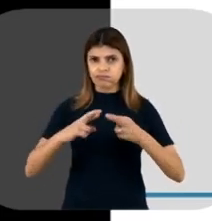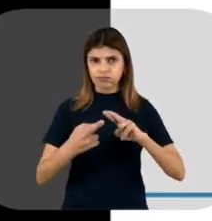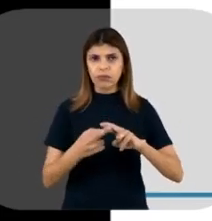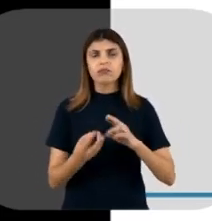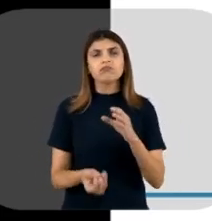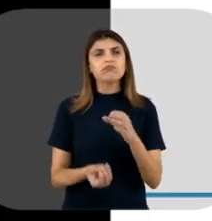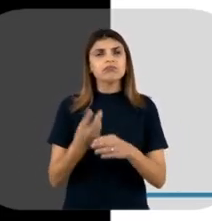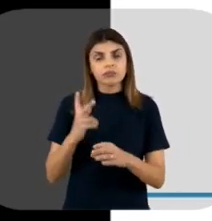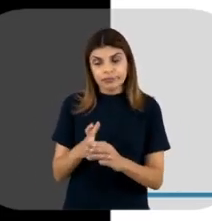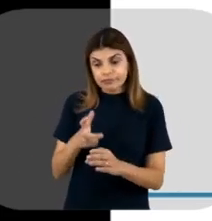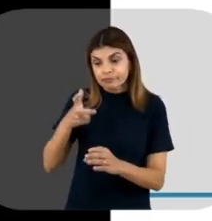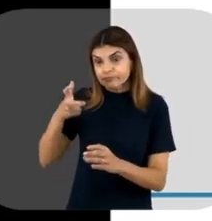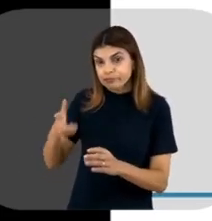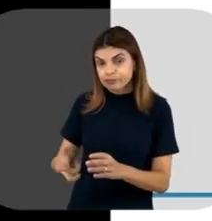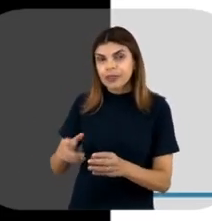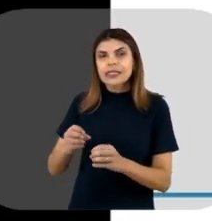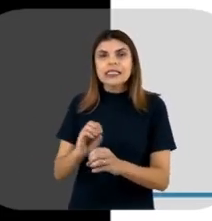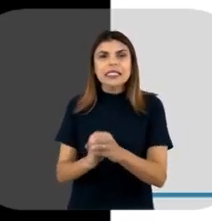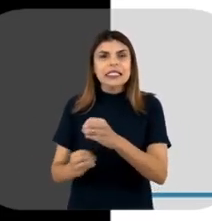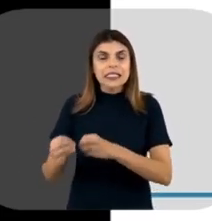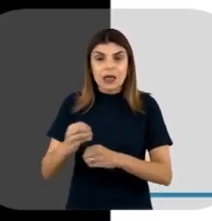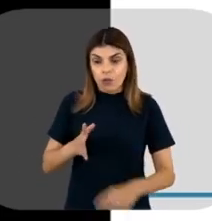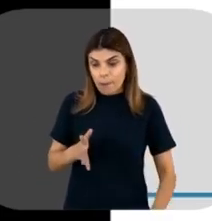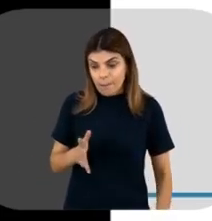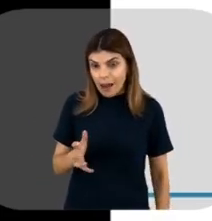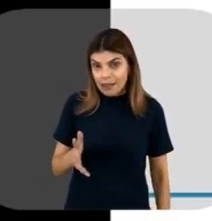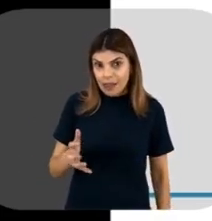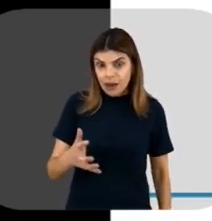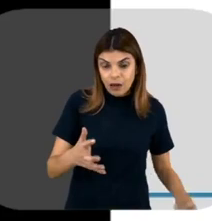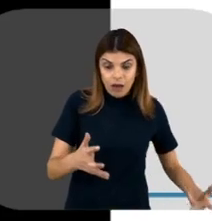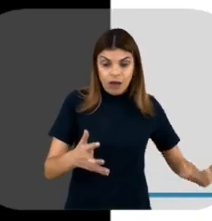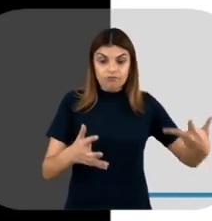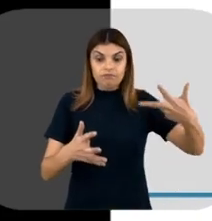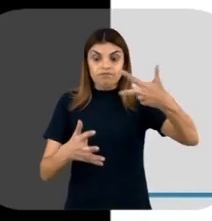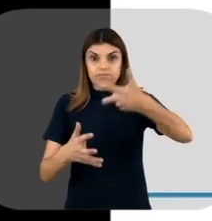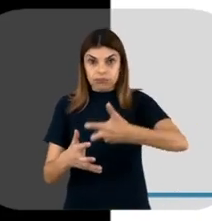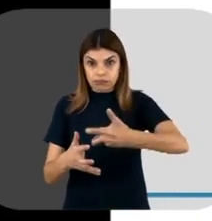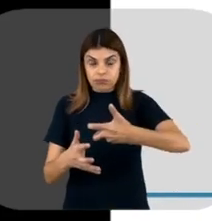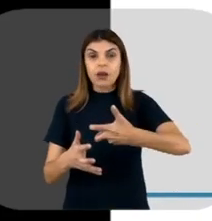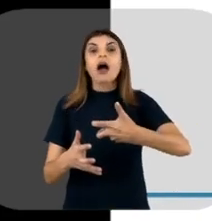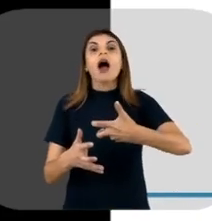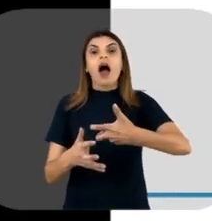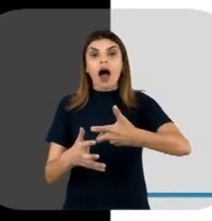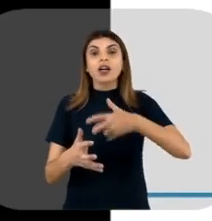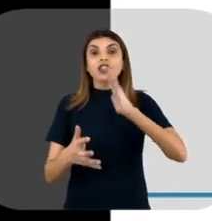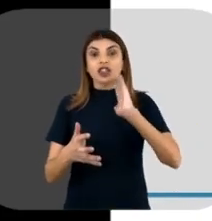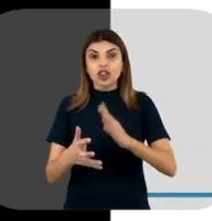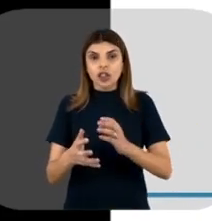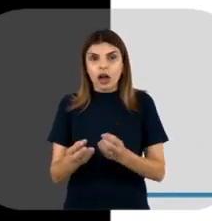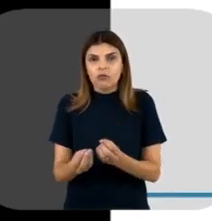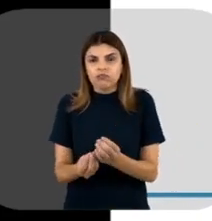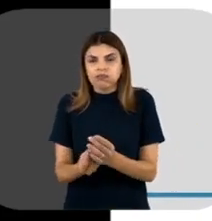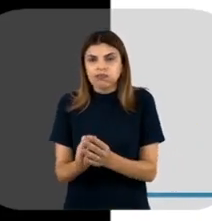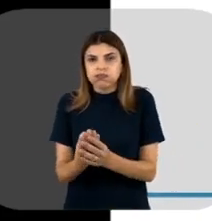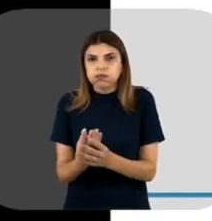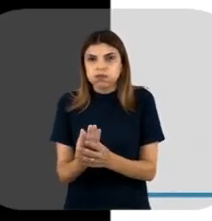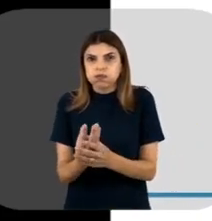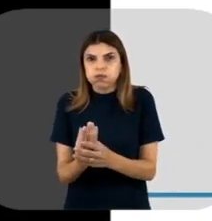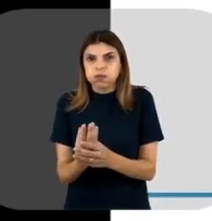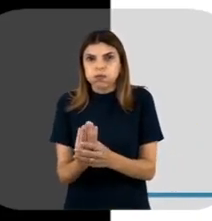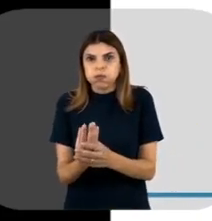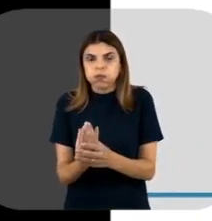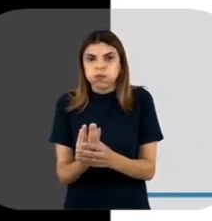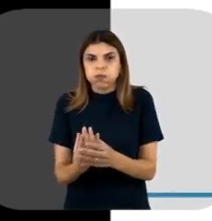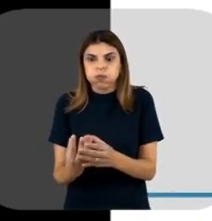ele foi adicionado a uma célula bacteriana, né? Depois, esse DNA, ele foi cultivado em